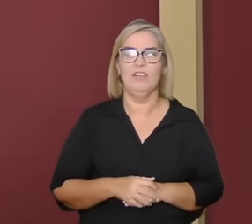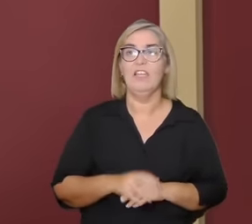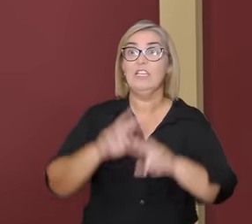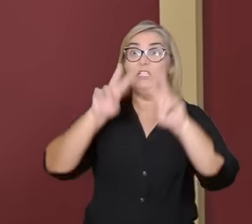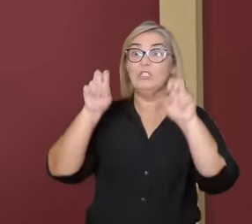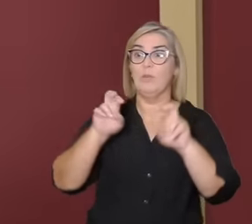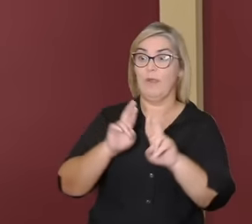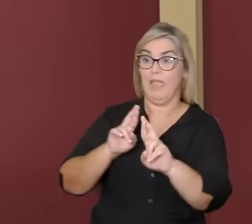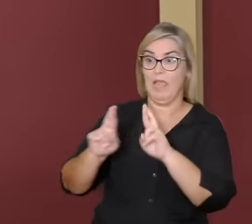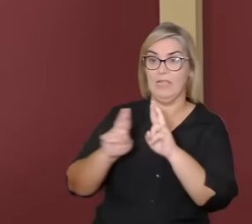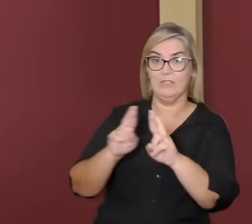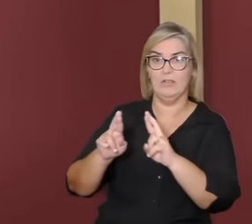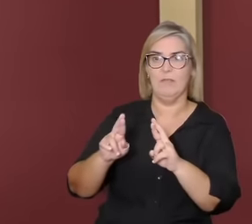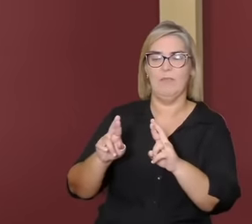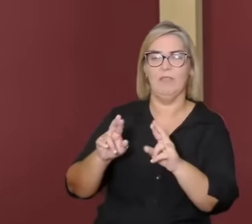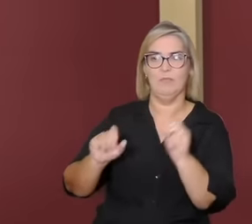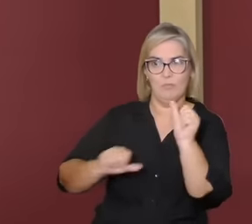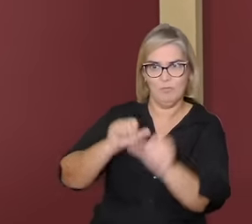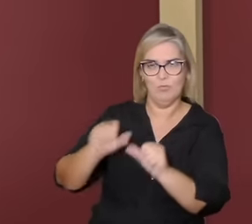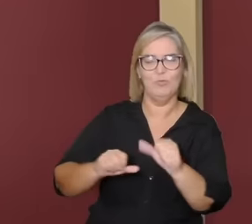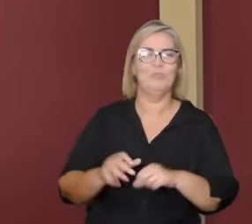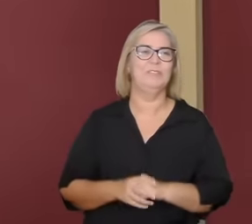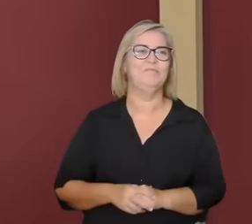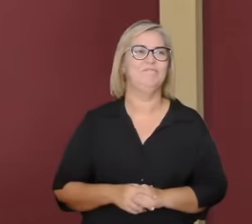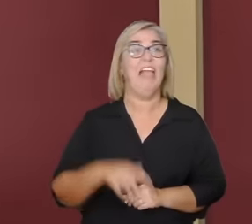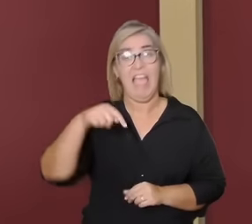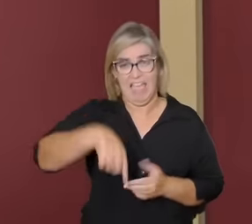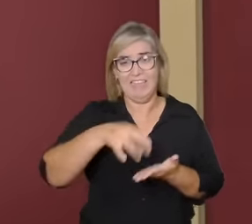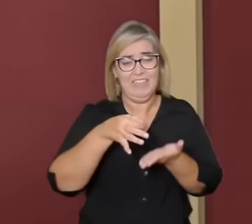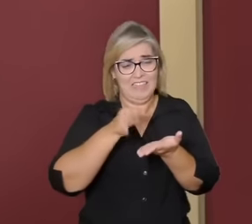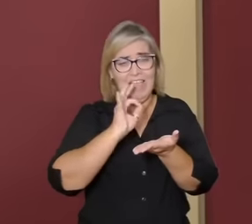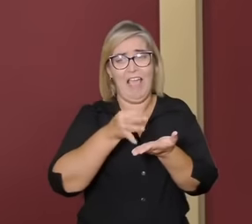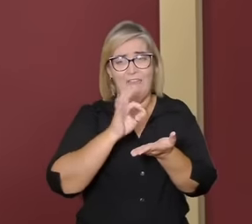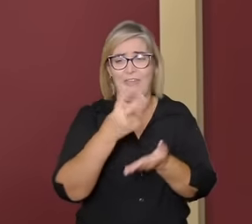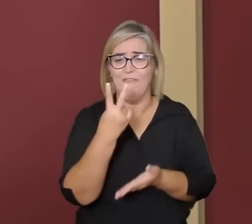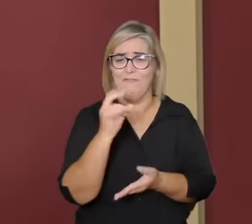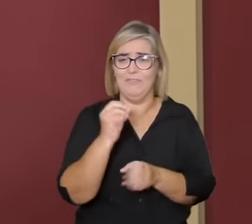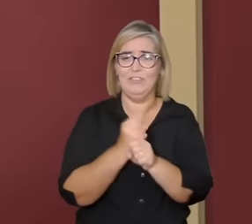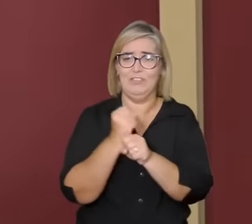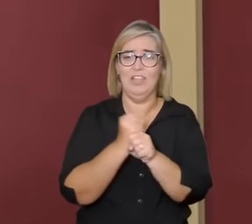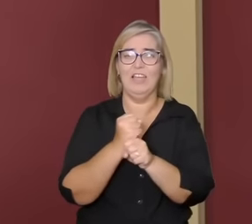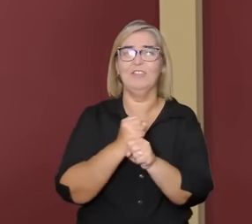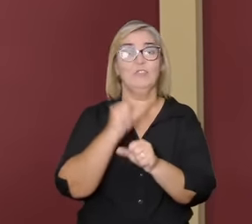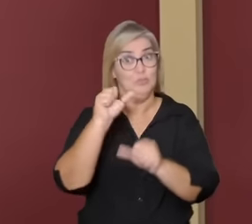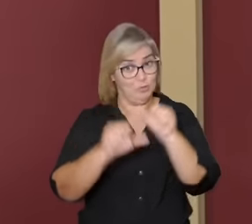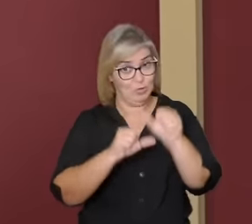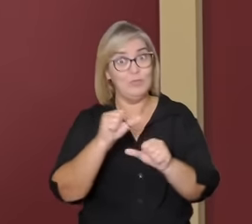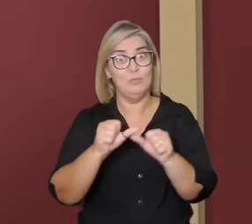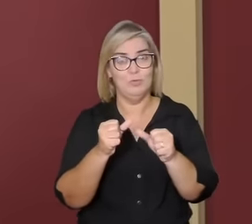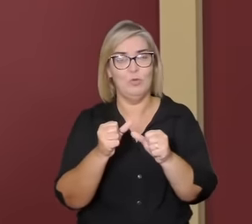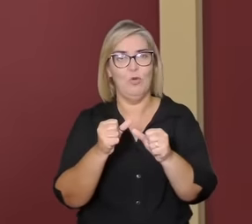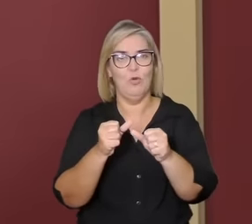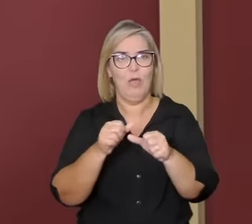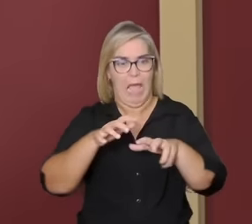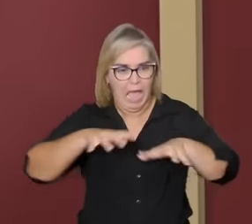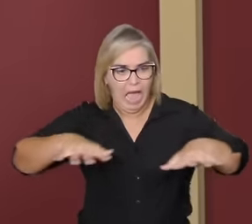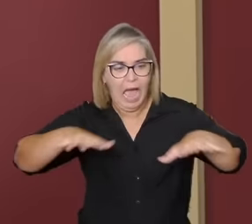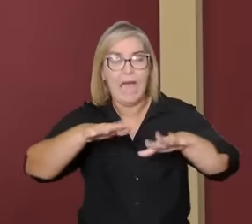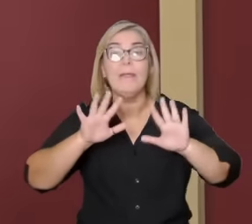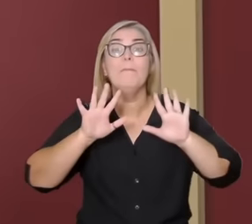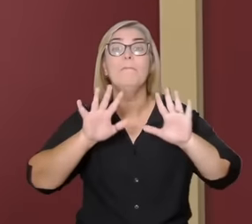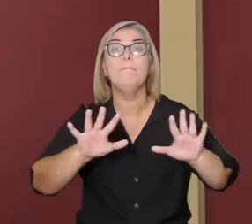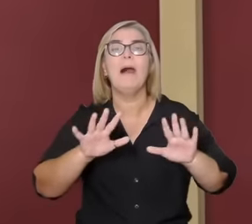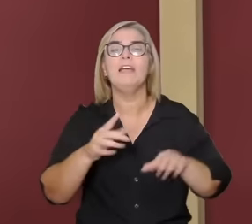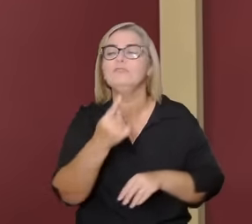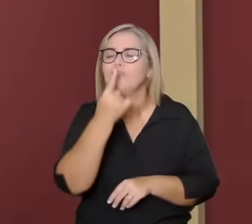mudam o café filosófico 20 anos a gente mudou muita coisa inclusive o cenário mas a essência segue a mesma a gente